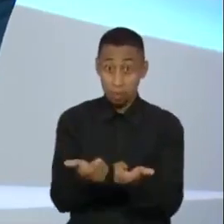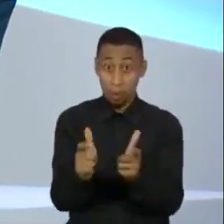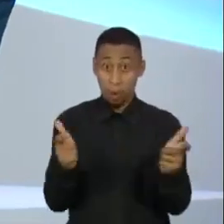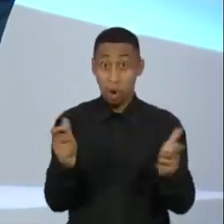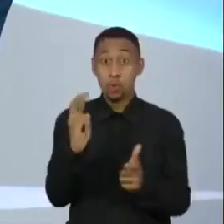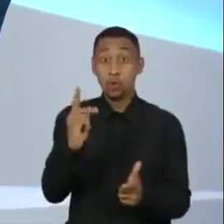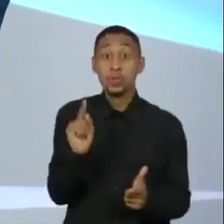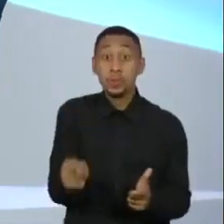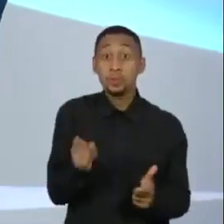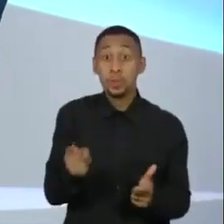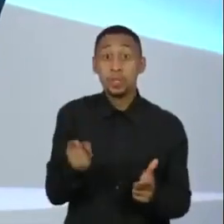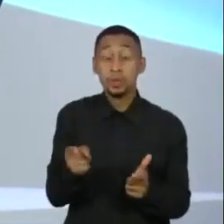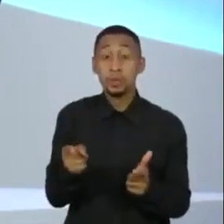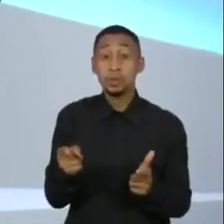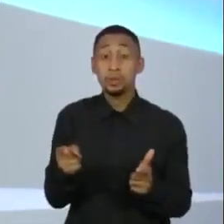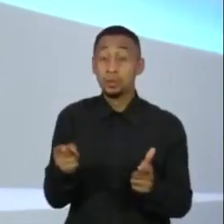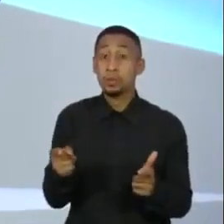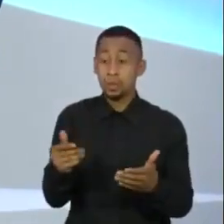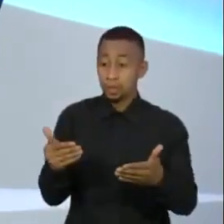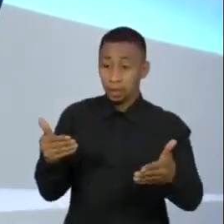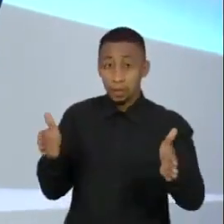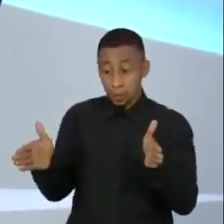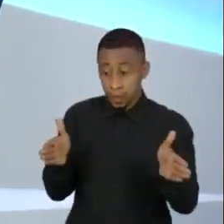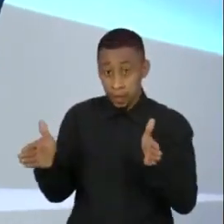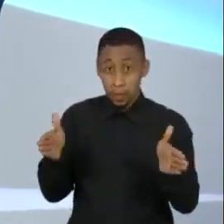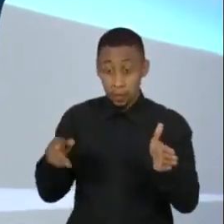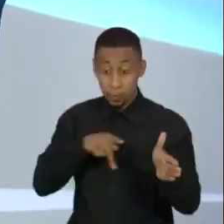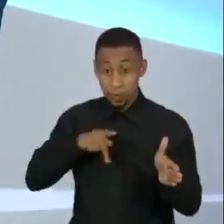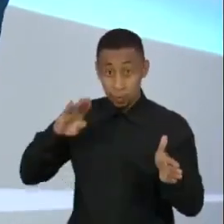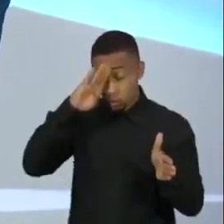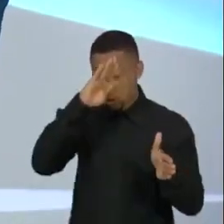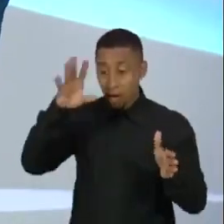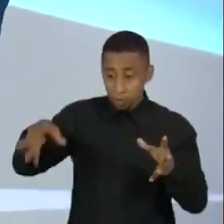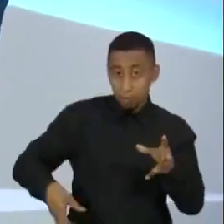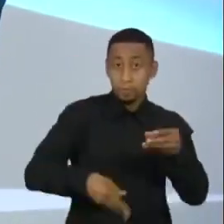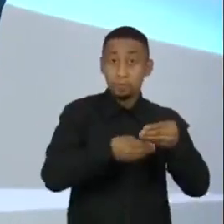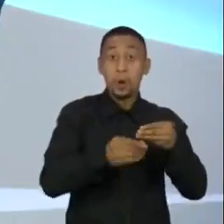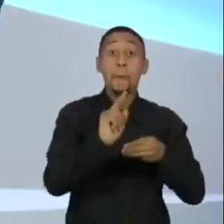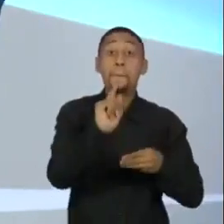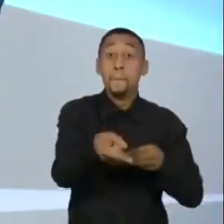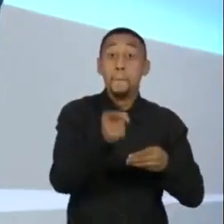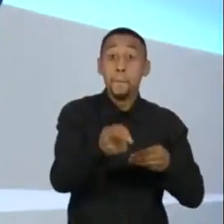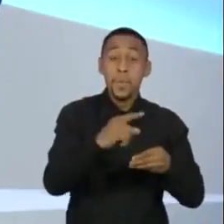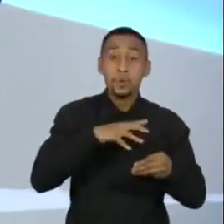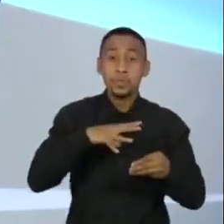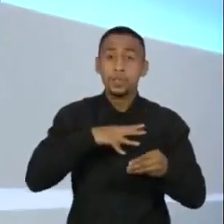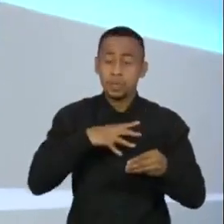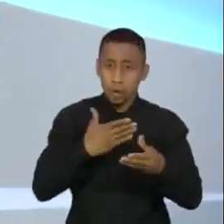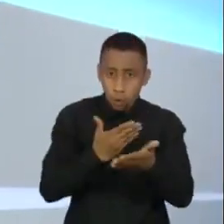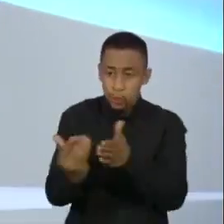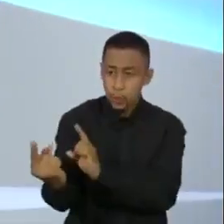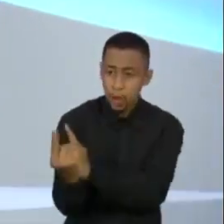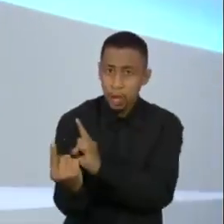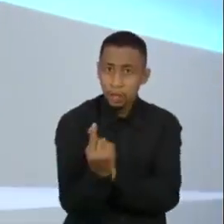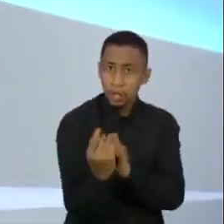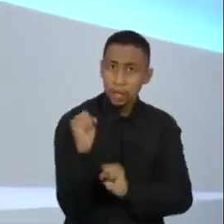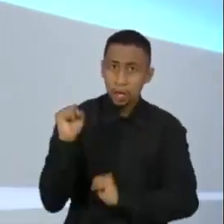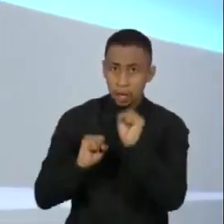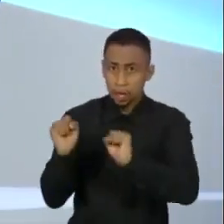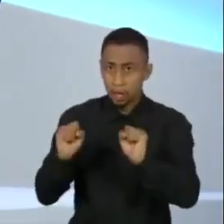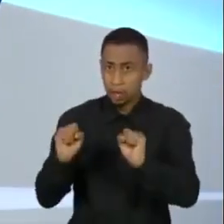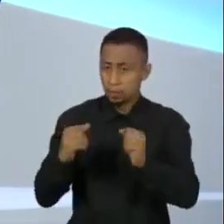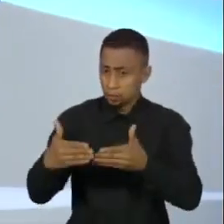foram mais de mil somente na gestão do presidente Bolsonaro. Então, a minha dúvida, isso vai aumentar ainda mais?